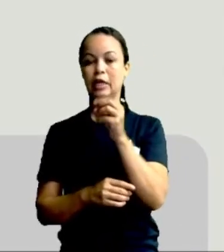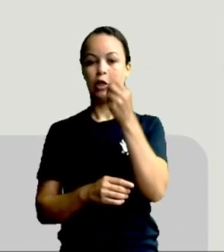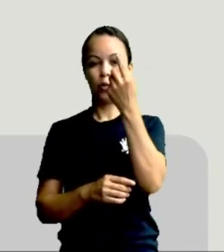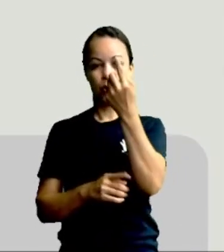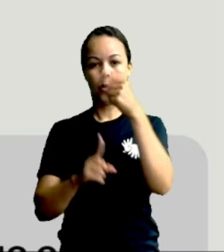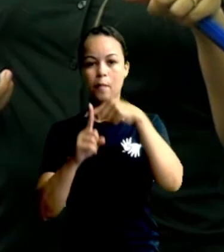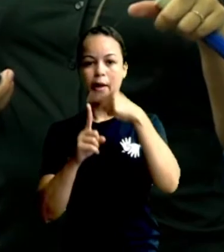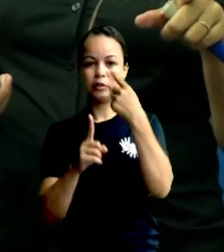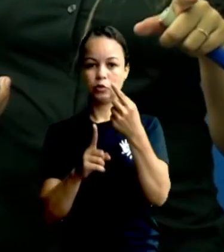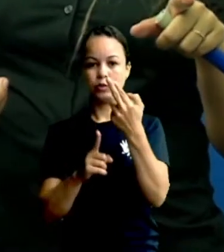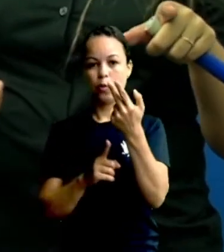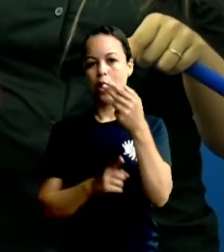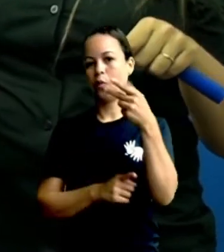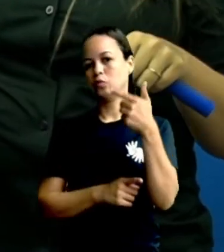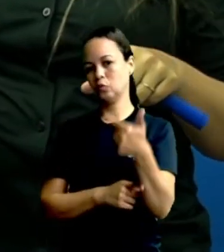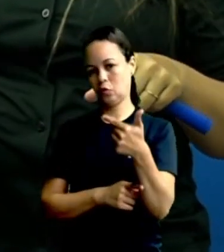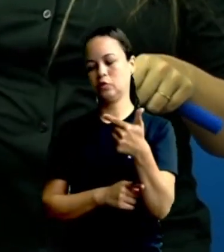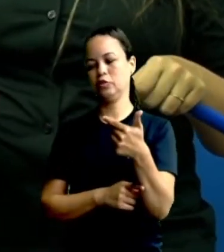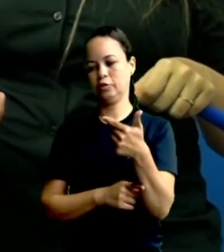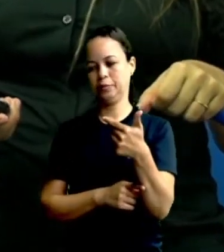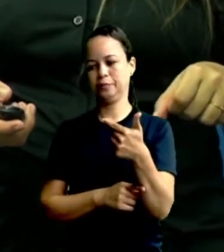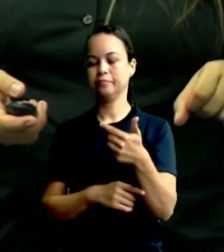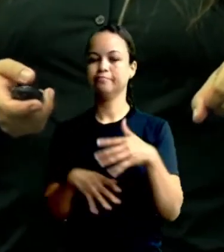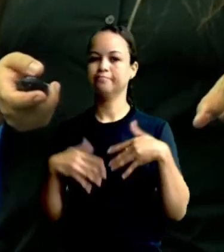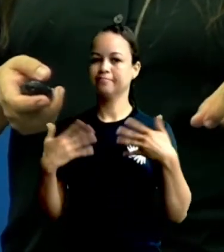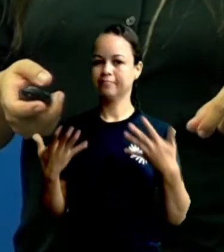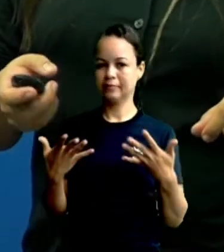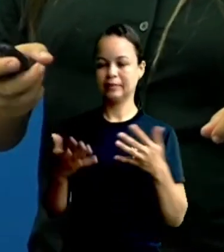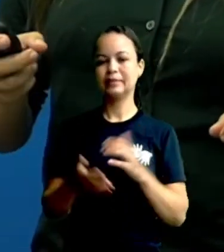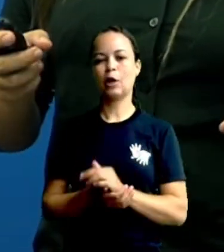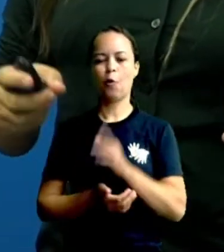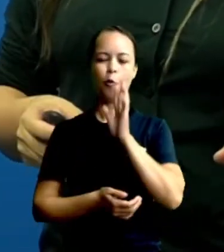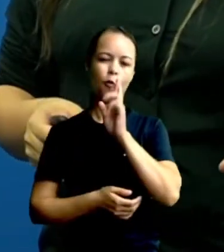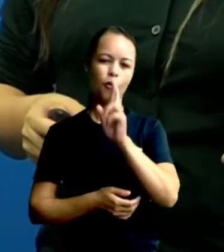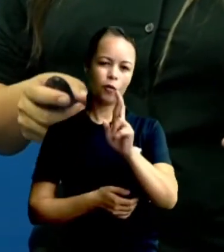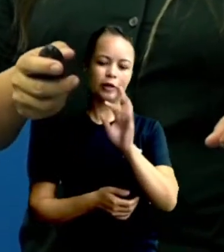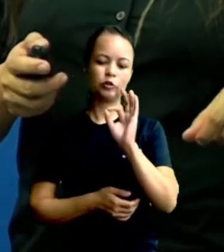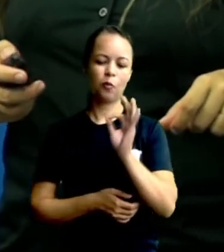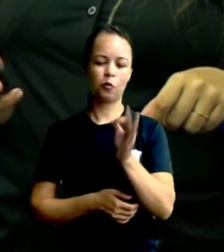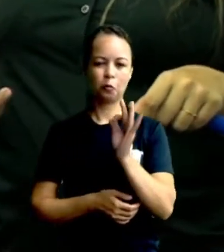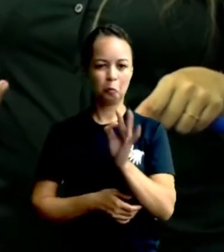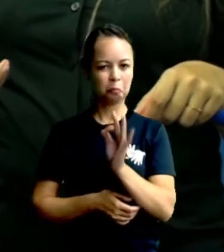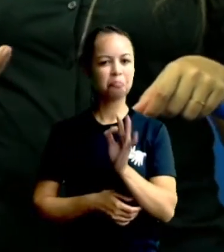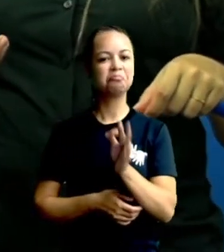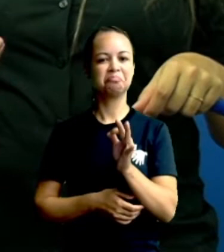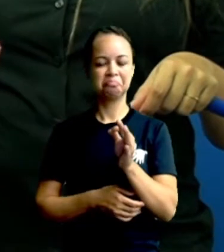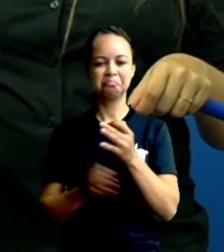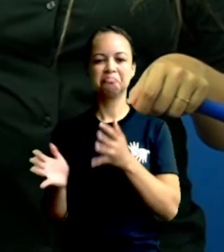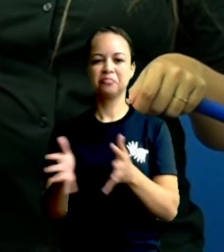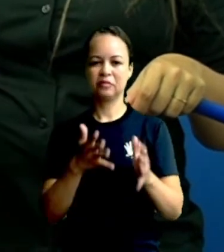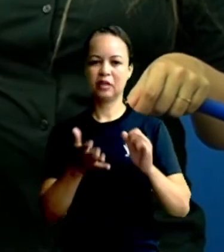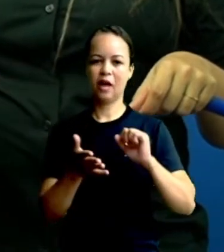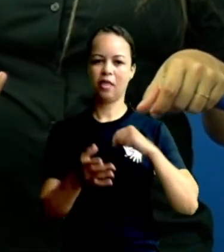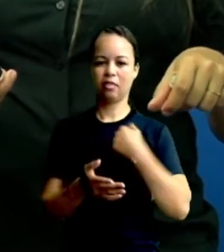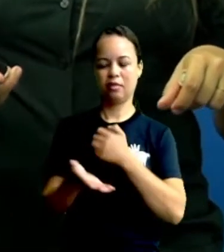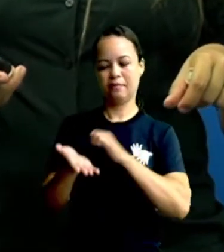dezena é igual a 2. Então, corretíssima a nossa atividade.